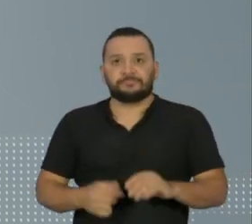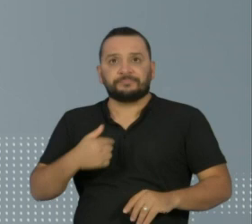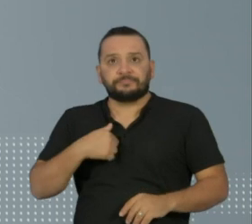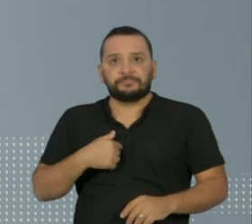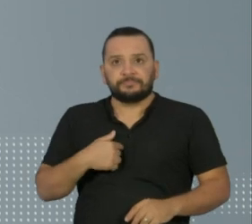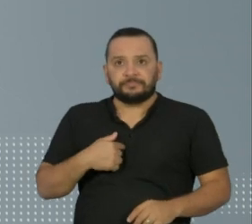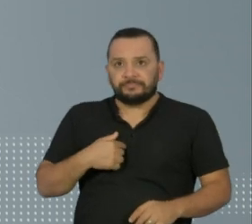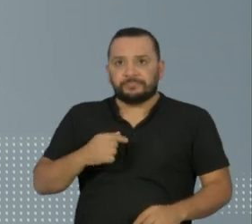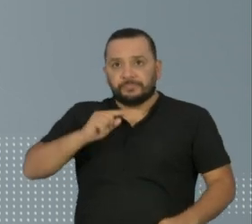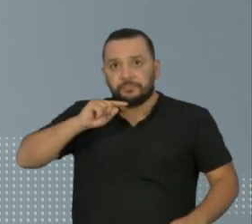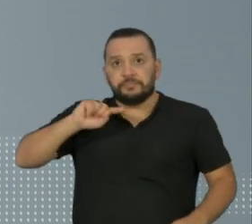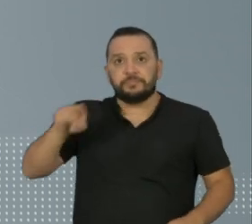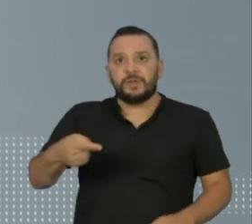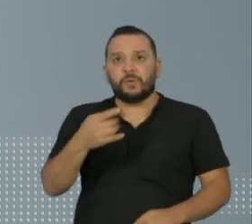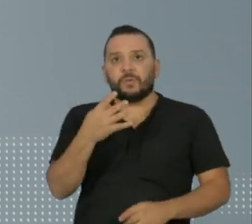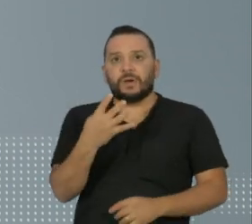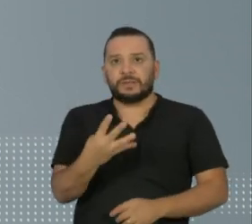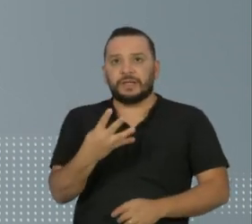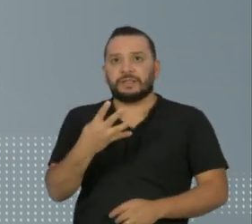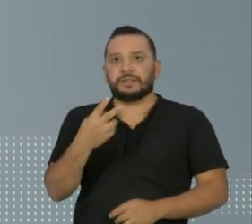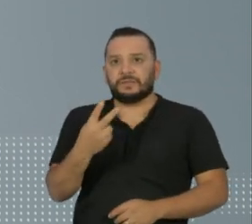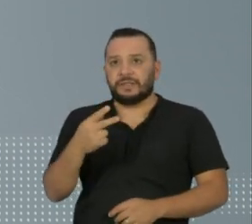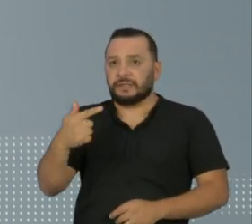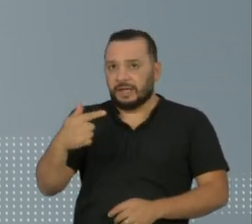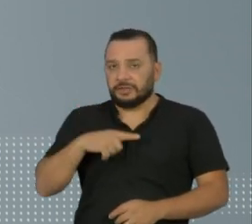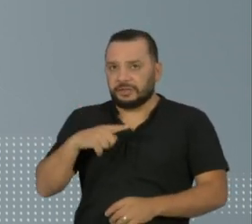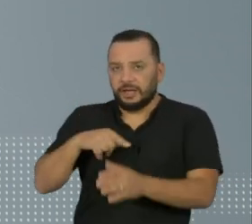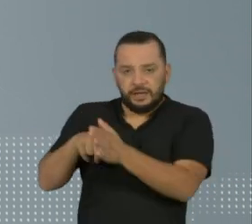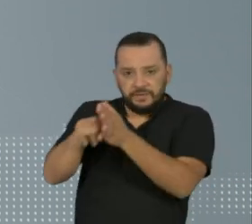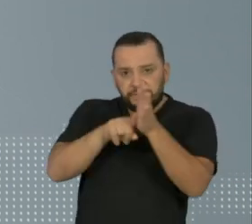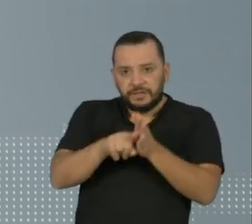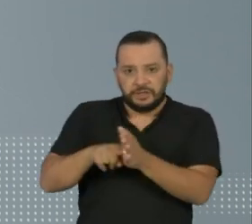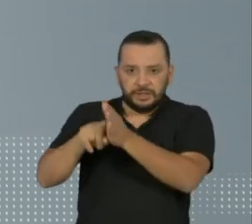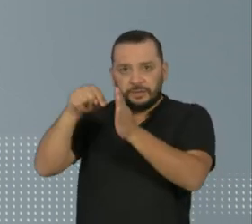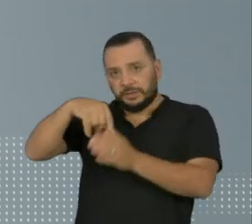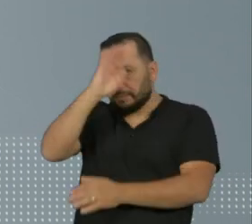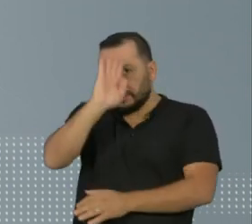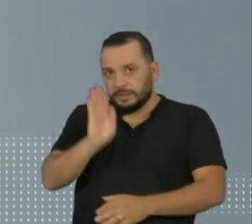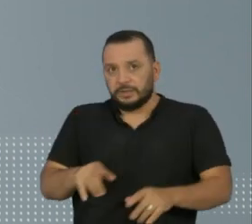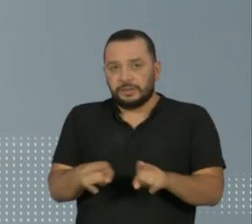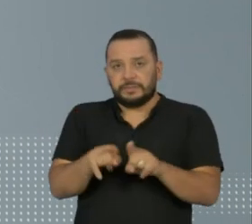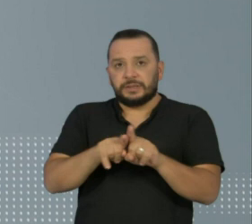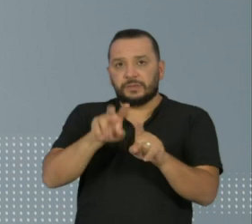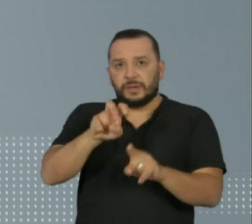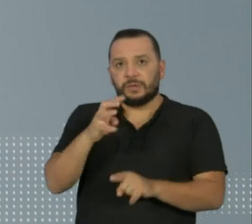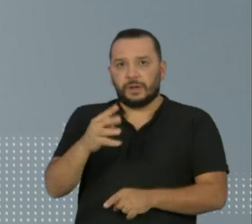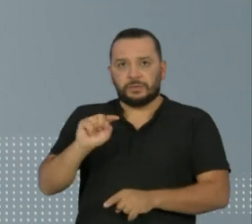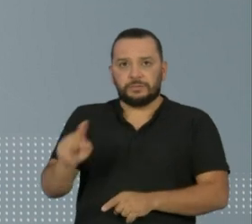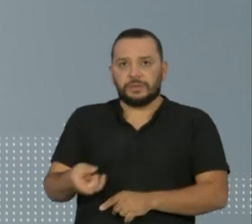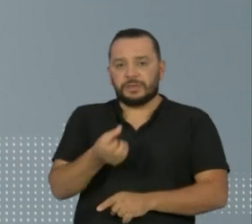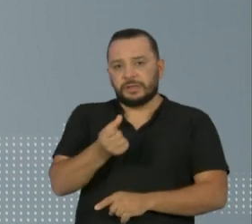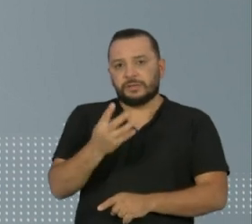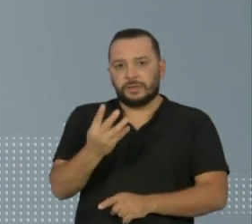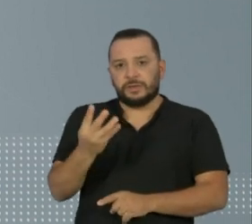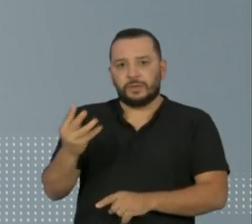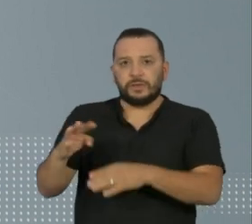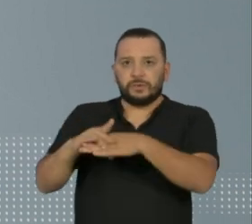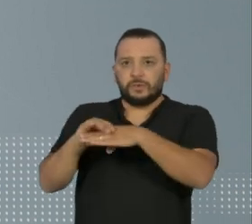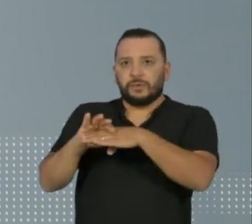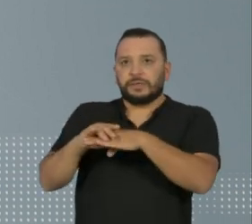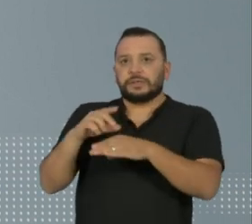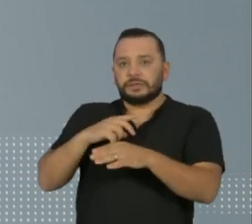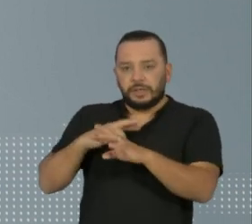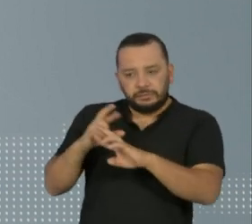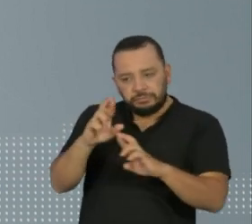.427 permanecem sob investigação em todo o Brasil. 54.644 doentes estão em